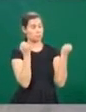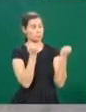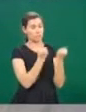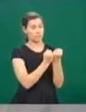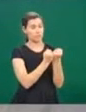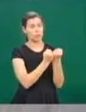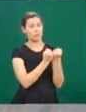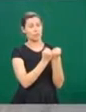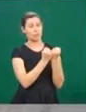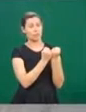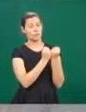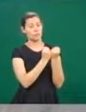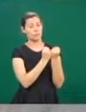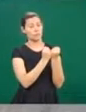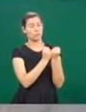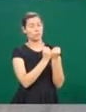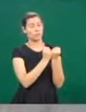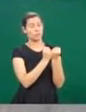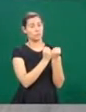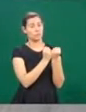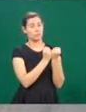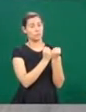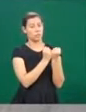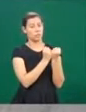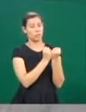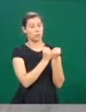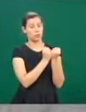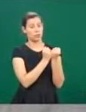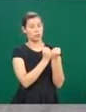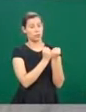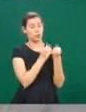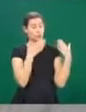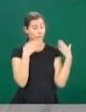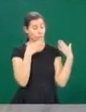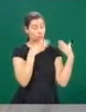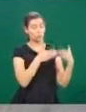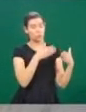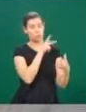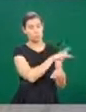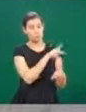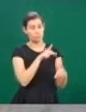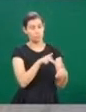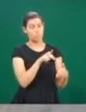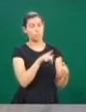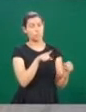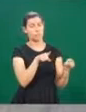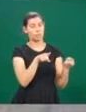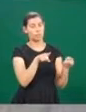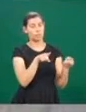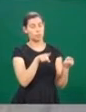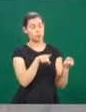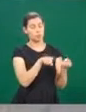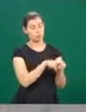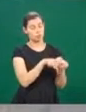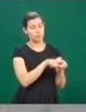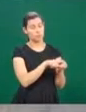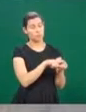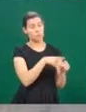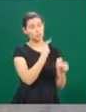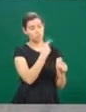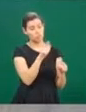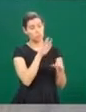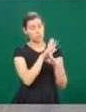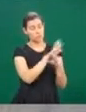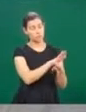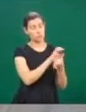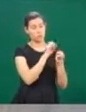voltadas para, claro, quem atua diretamente na educação, mas não só para quem está dentro da própria universidade, pelo contrário, é um projeto de extensão muito significativo,